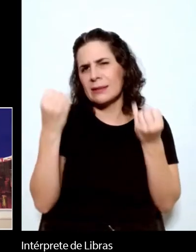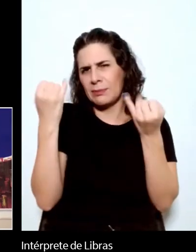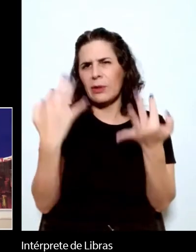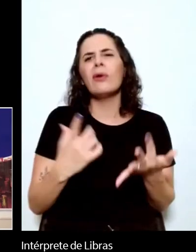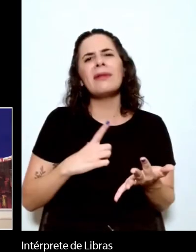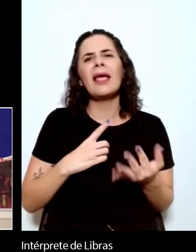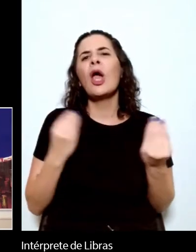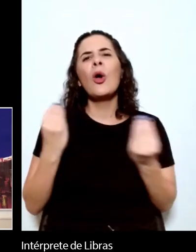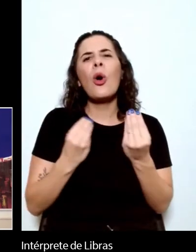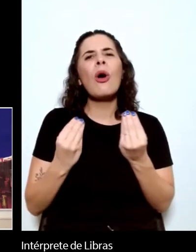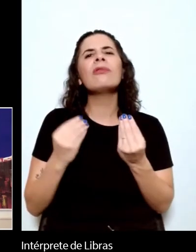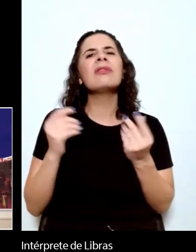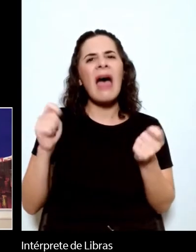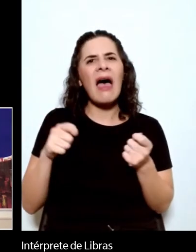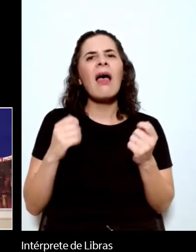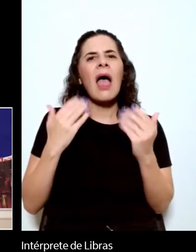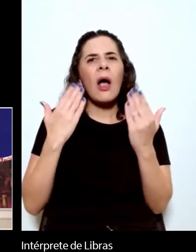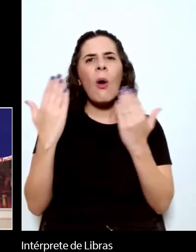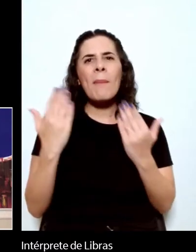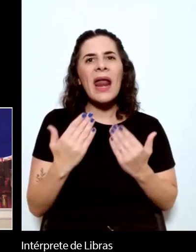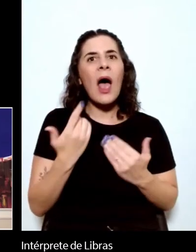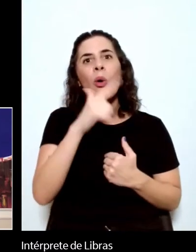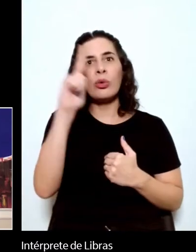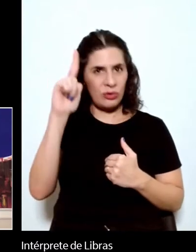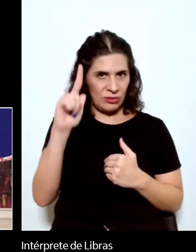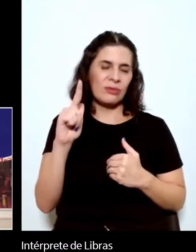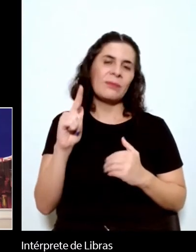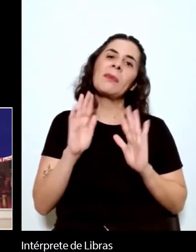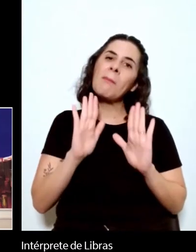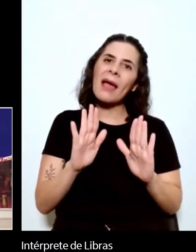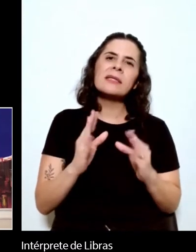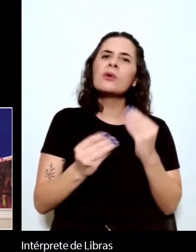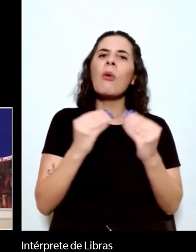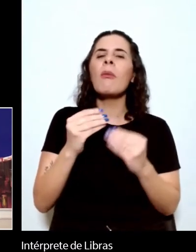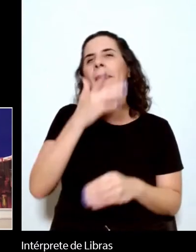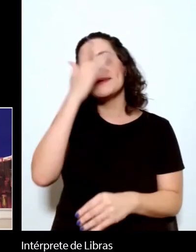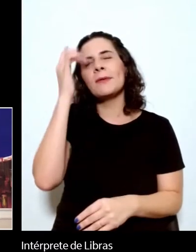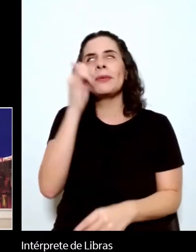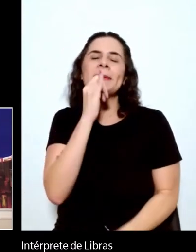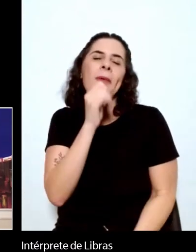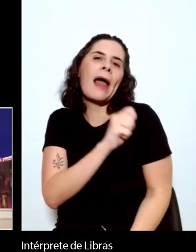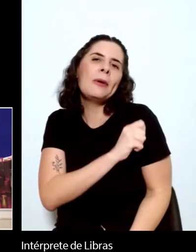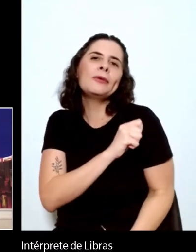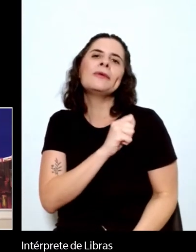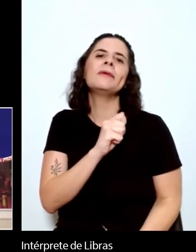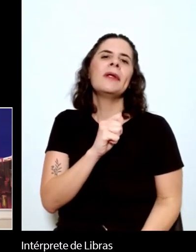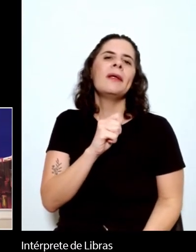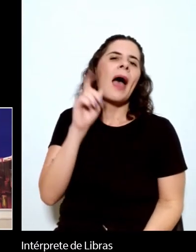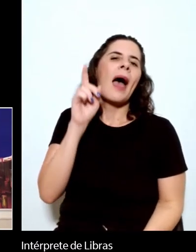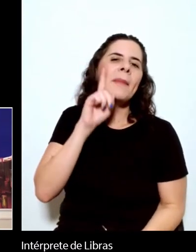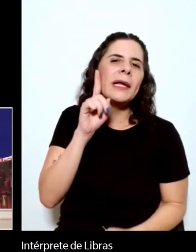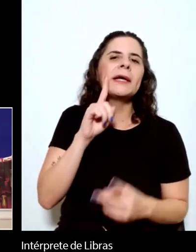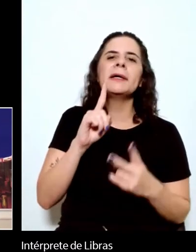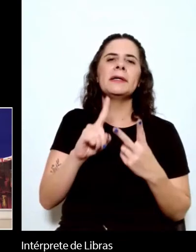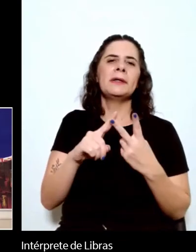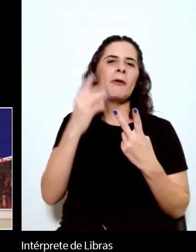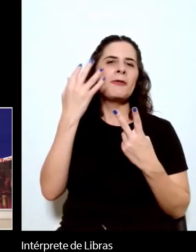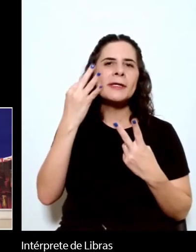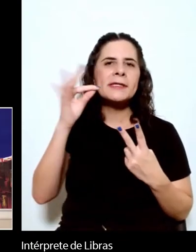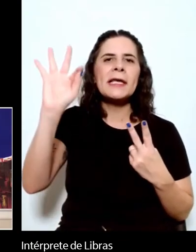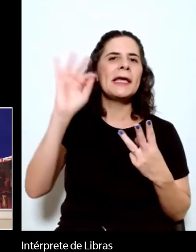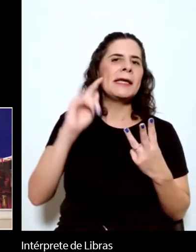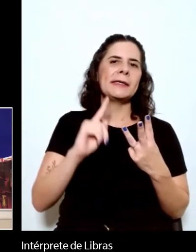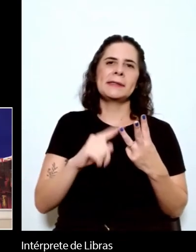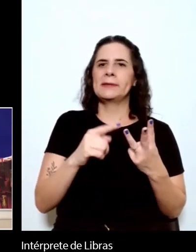Mas como interessar a um aluno ou uma aluna norte-americana, inglesa, francesa, num autor tão complexo como